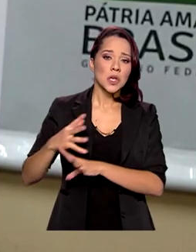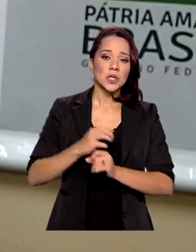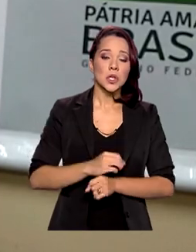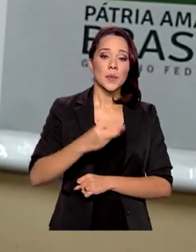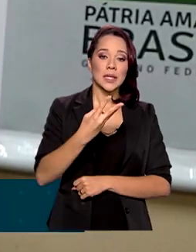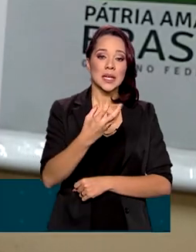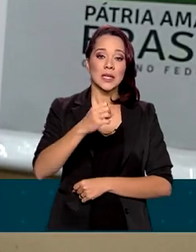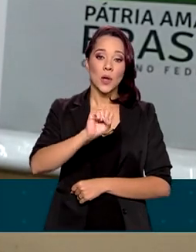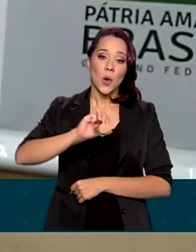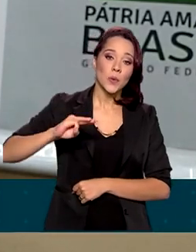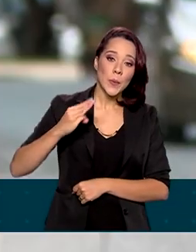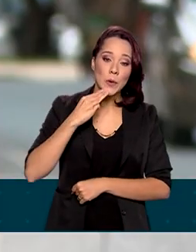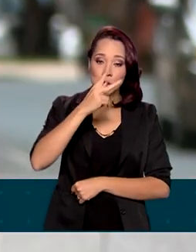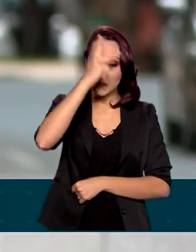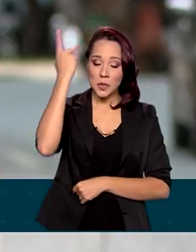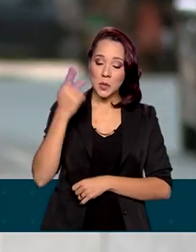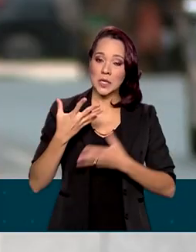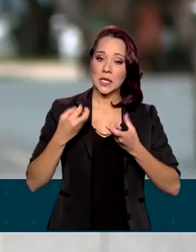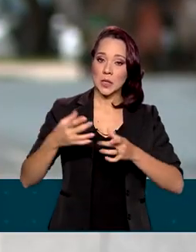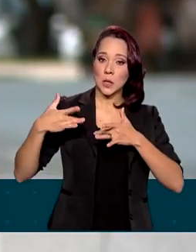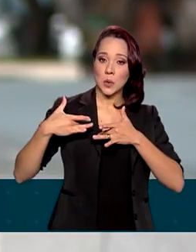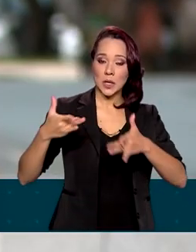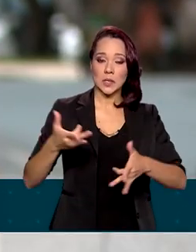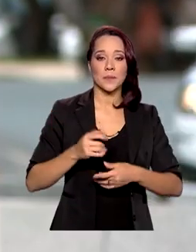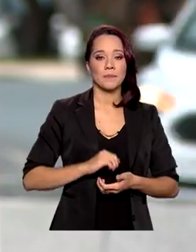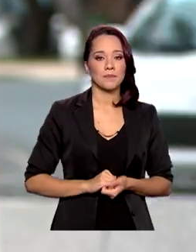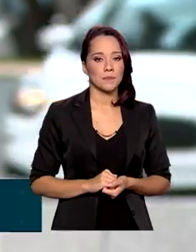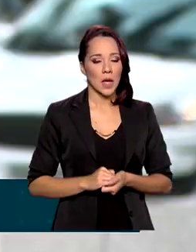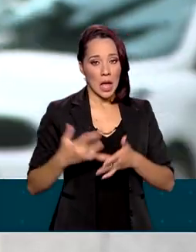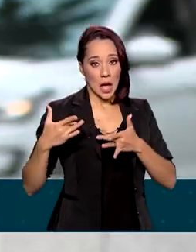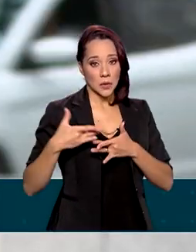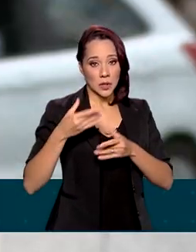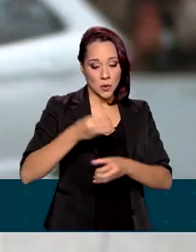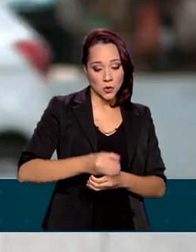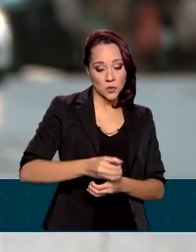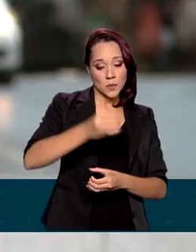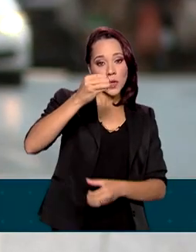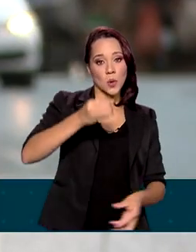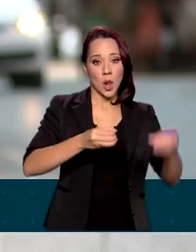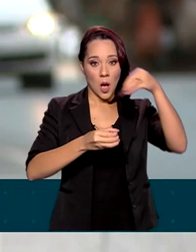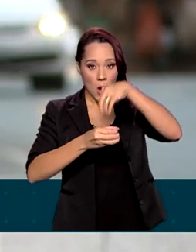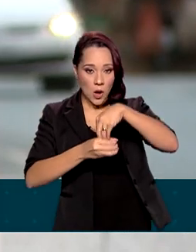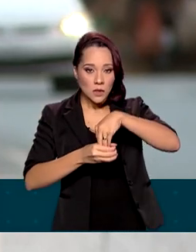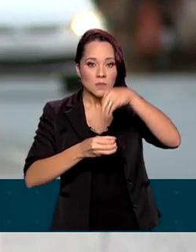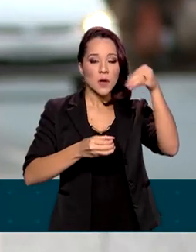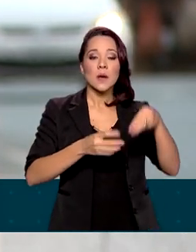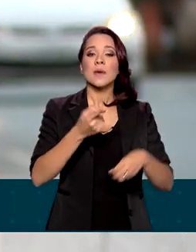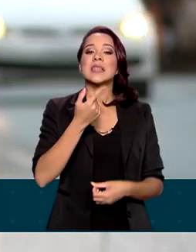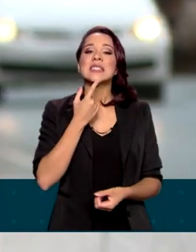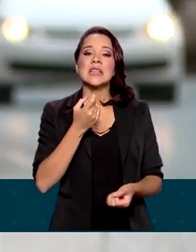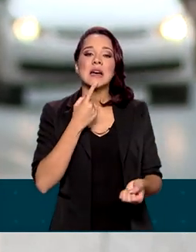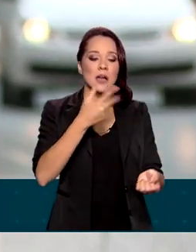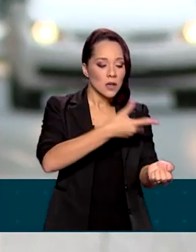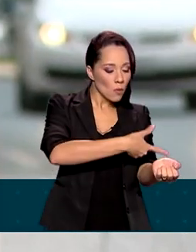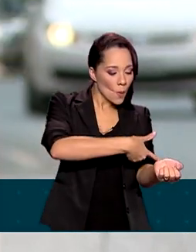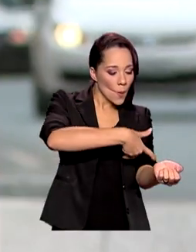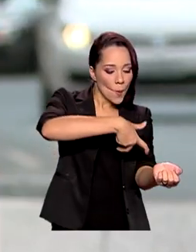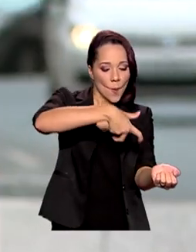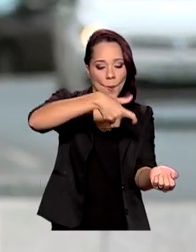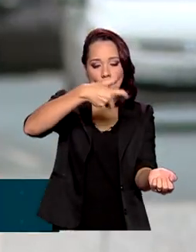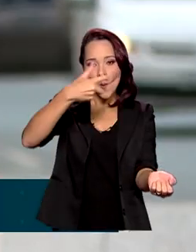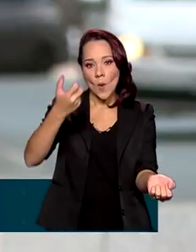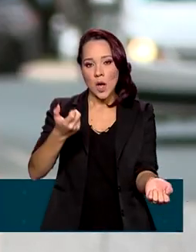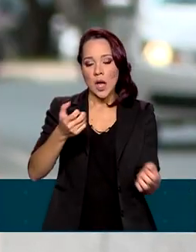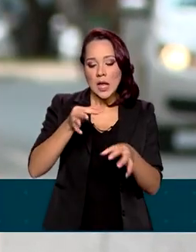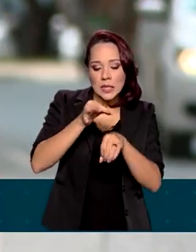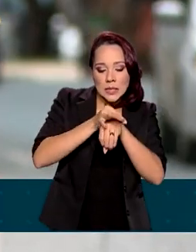38 milhões de doadores. A doação de medula óssea pode ser feita de duas formas. Quando o sangue do voluntário é coletado e a